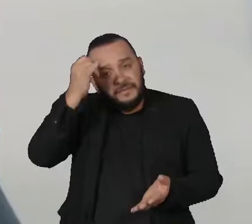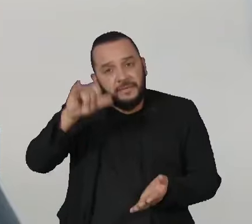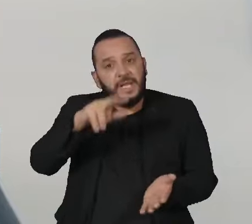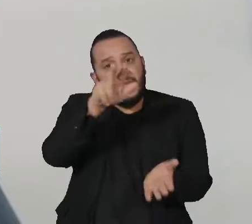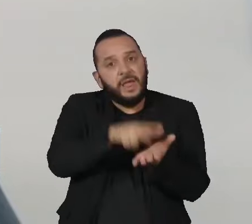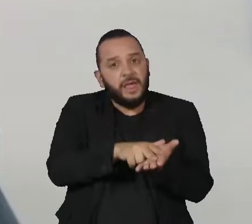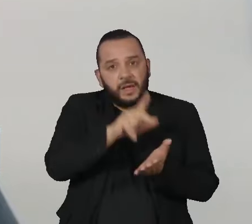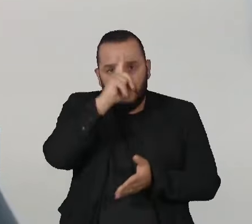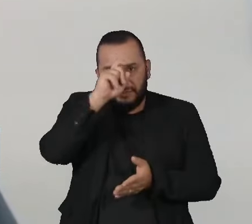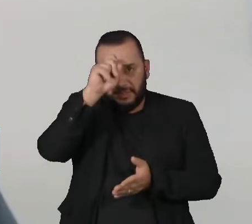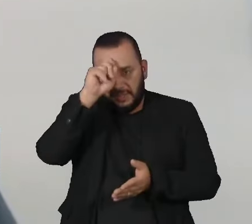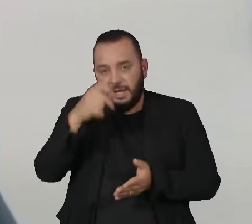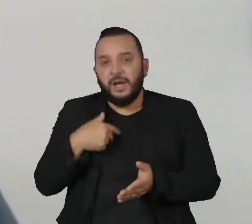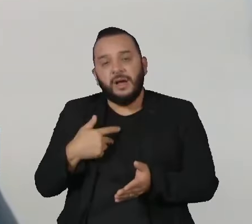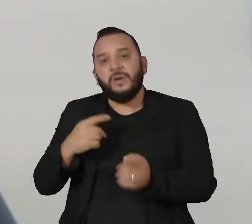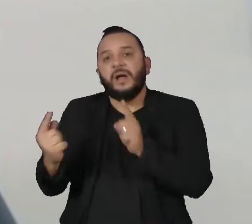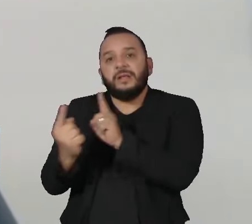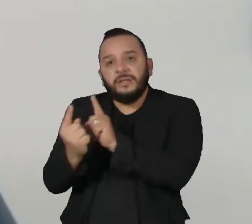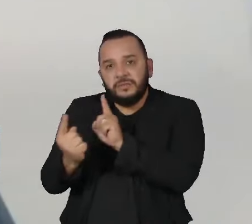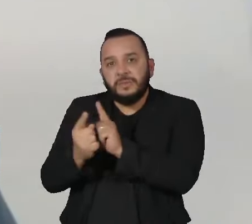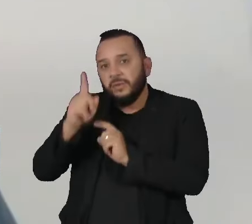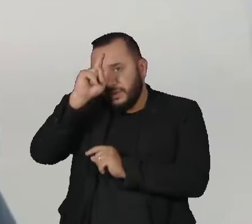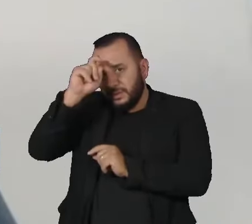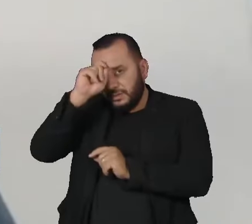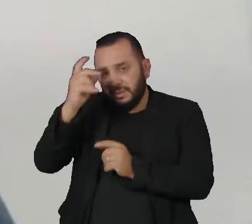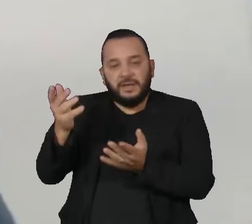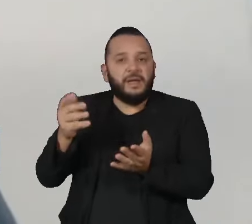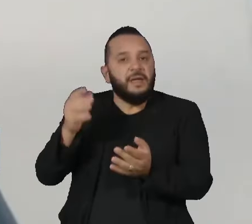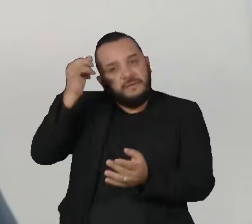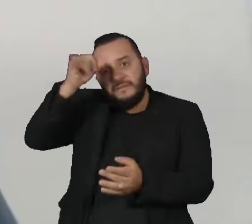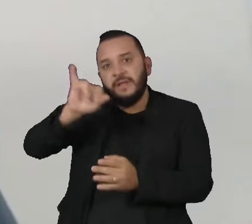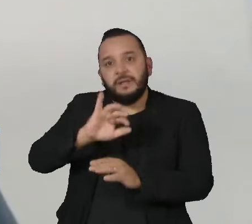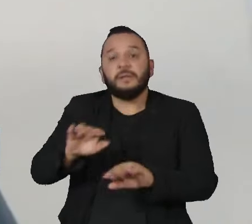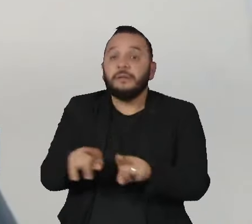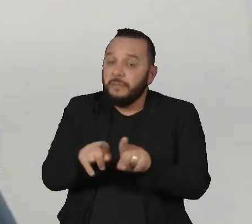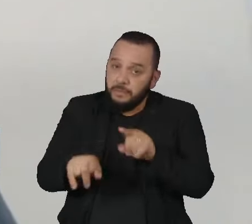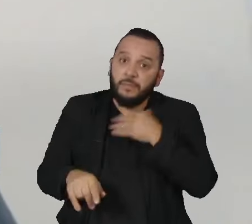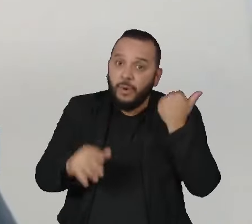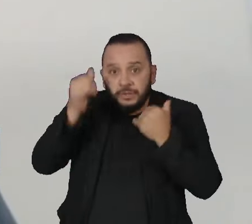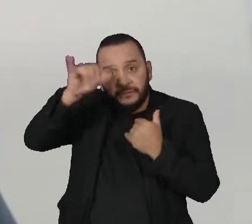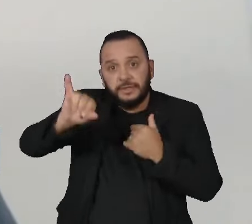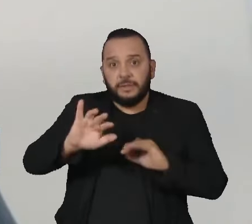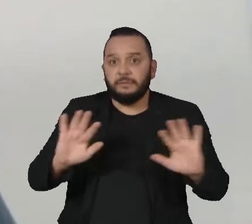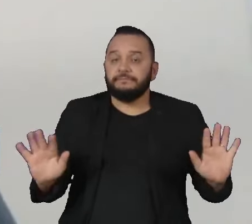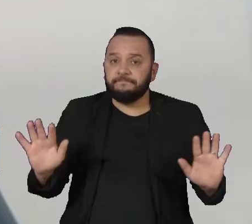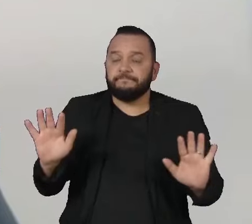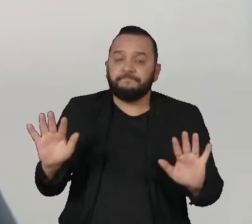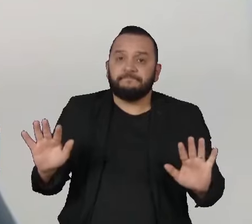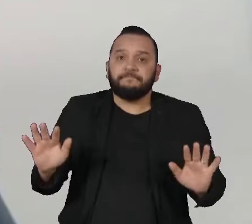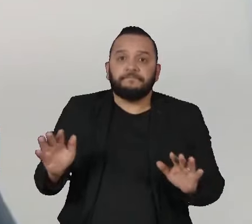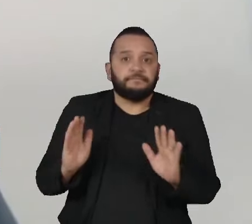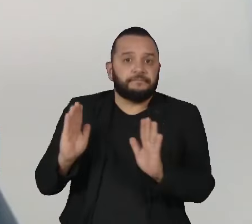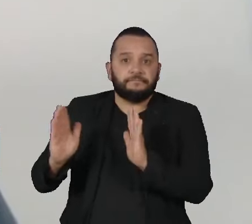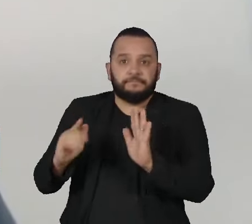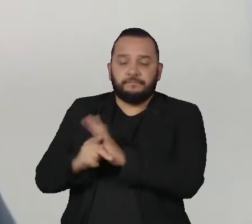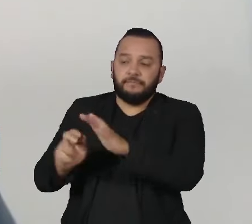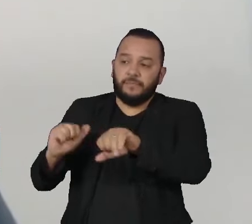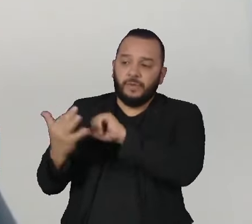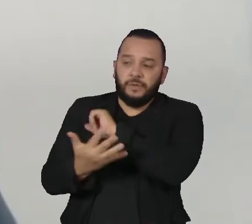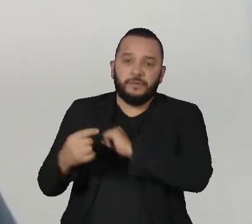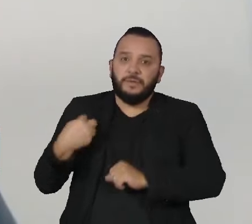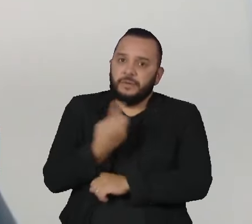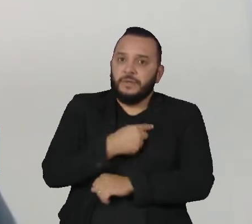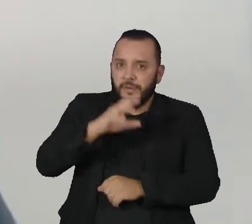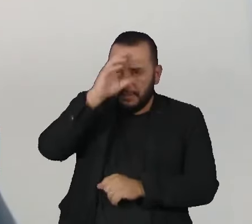visitas a serviços de emergência e até mortes. E, claro, o nós aprendemos com a pandemia, o distanciamento, o uso de